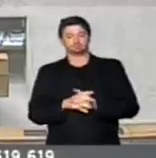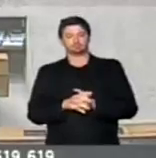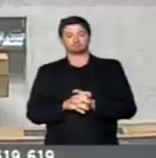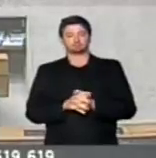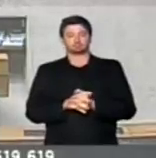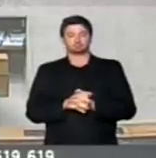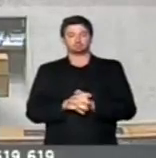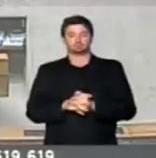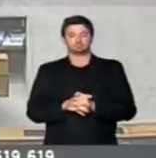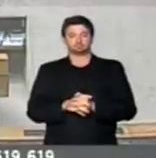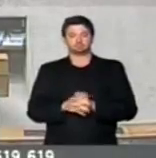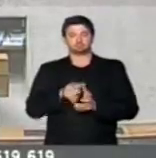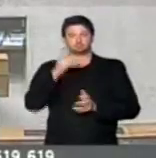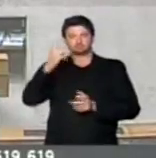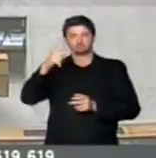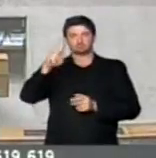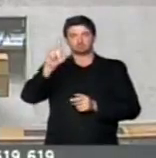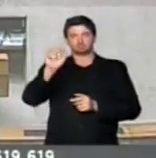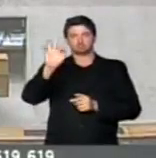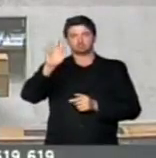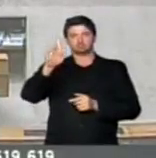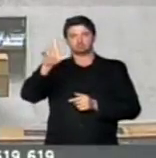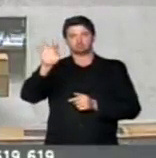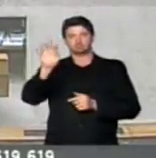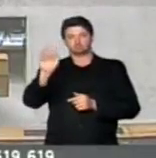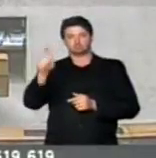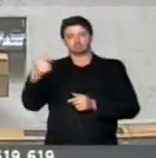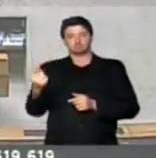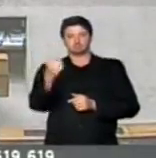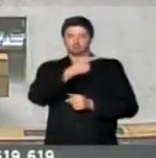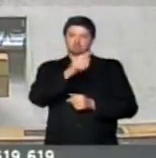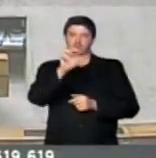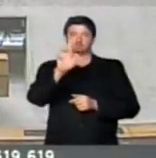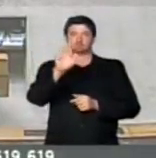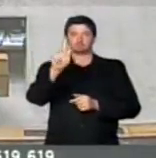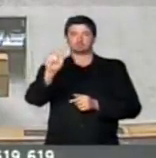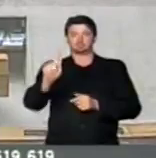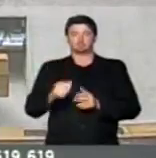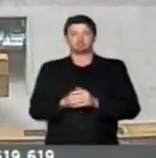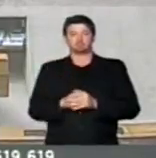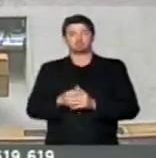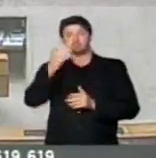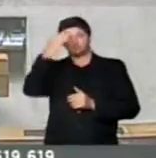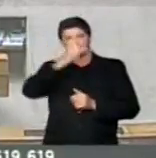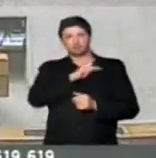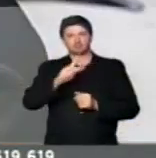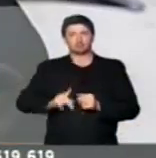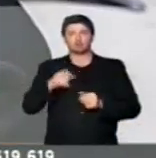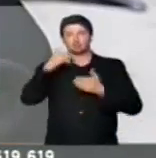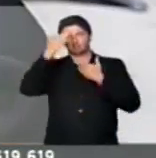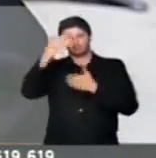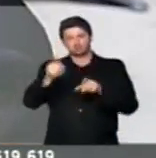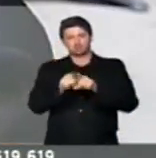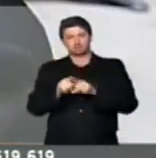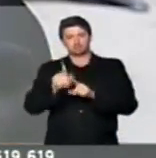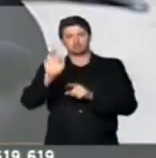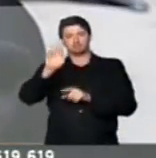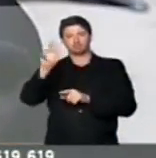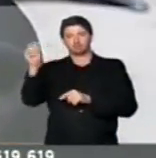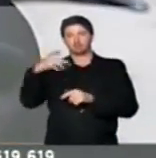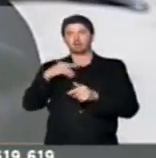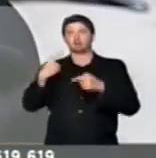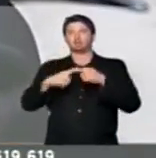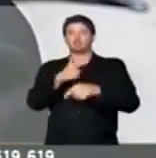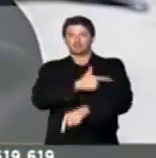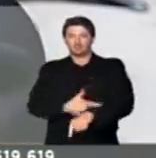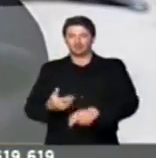Um minuto também ao deputado Paulo Fuleto e logo na sequência o deputado Alberto Fraga. Obrigado, presidente. Também agradecer ao deputado Alberto Fraga pela